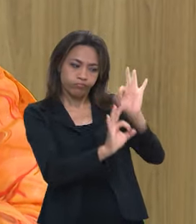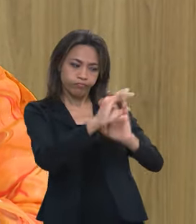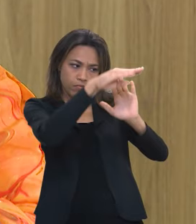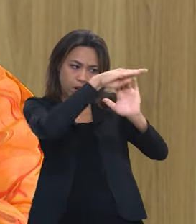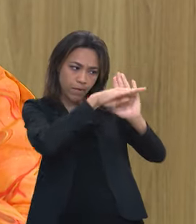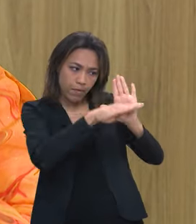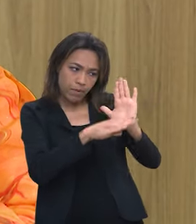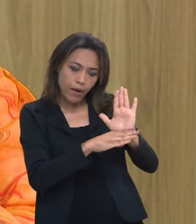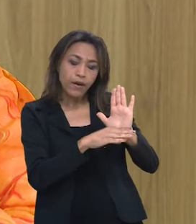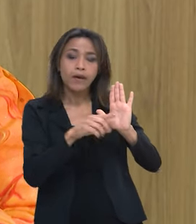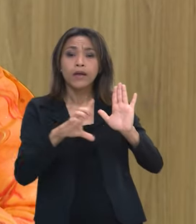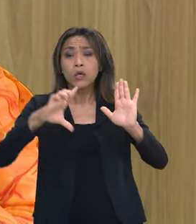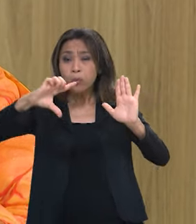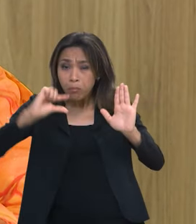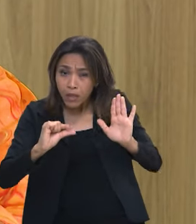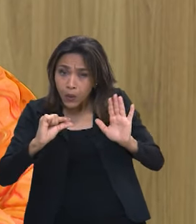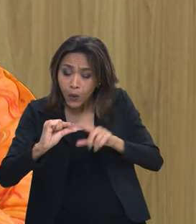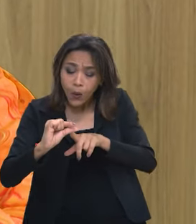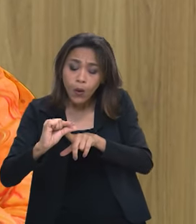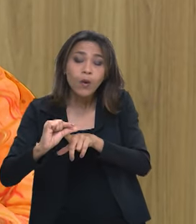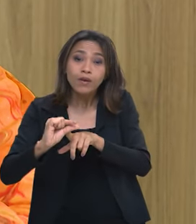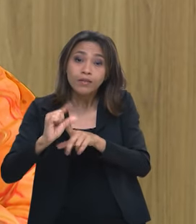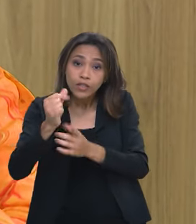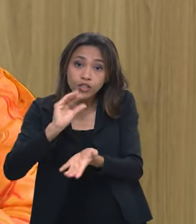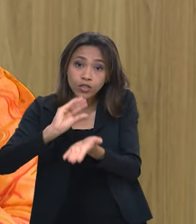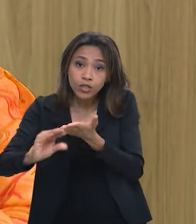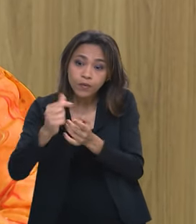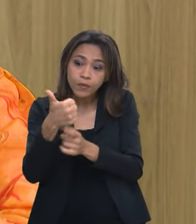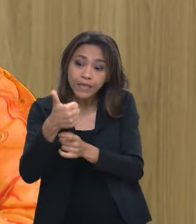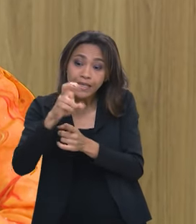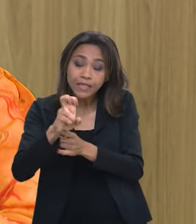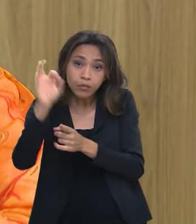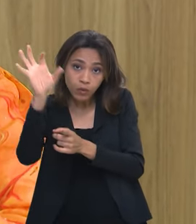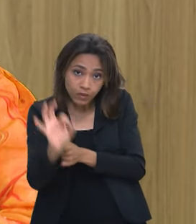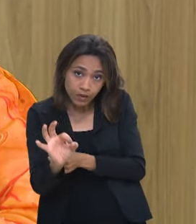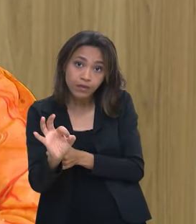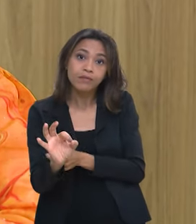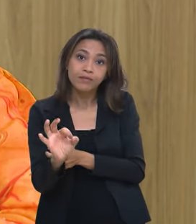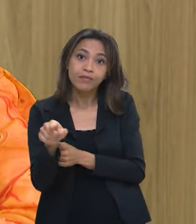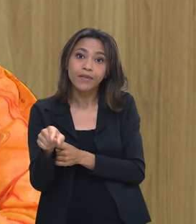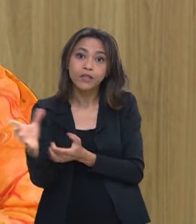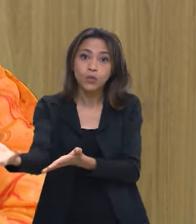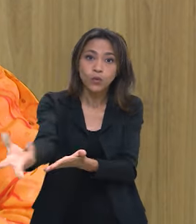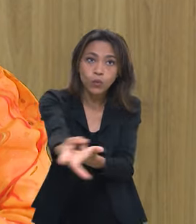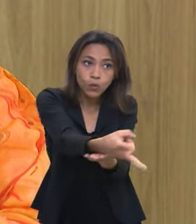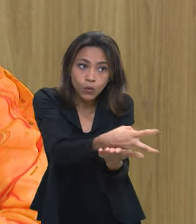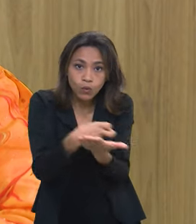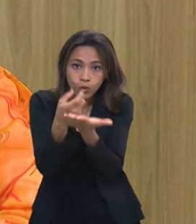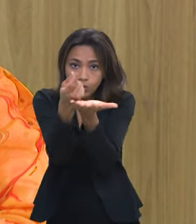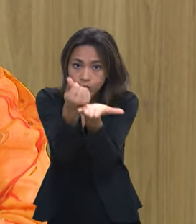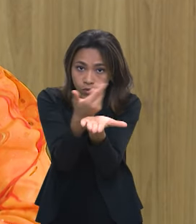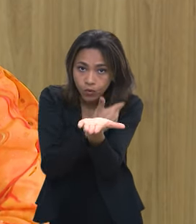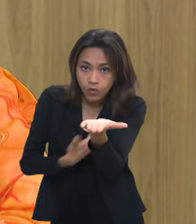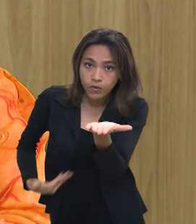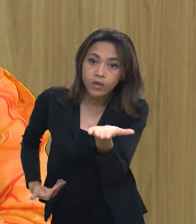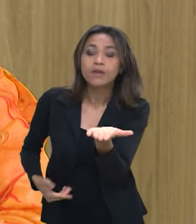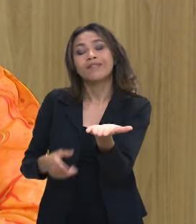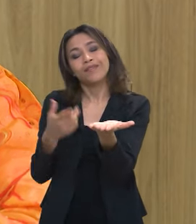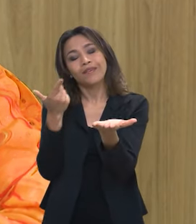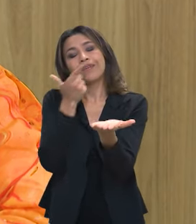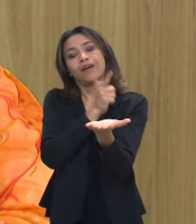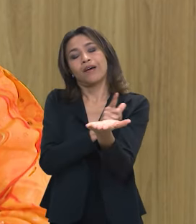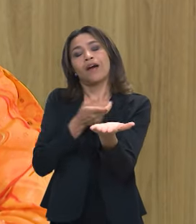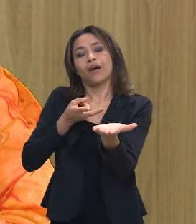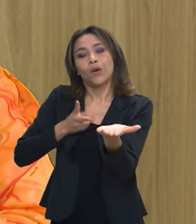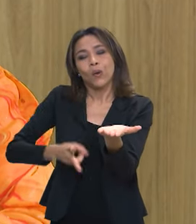volta do piso mínimo da saúde 15% da receita corrente líquida nós poderemos garantir